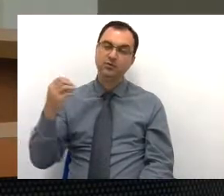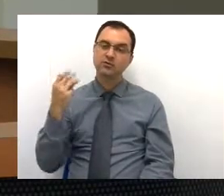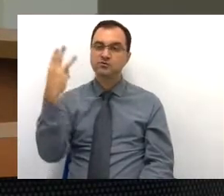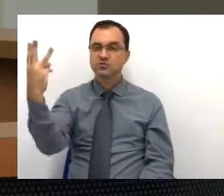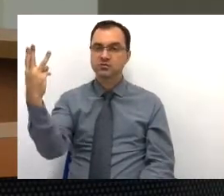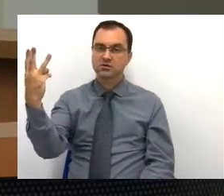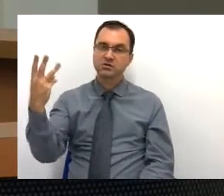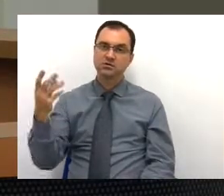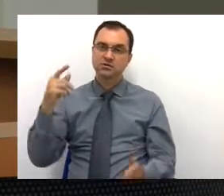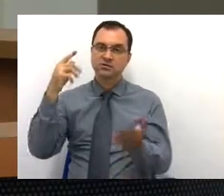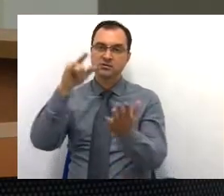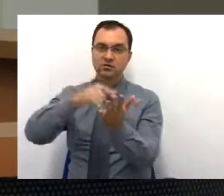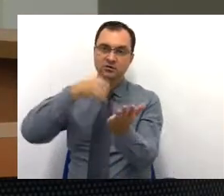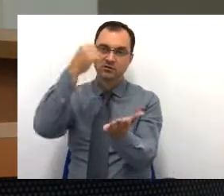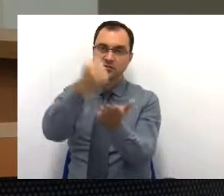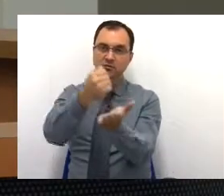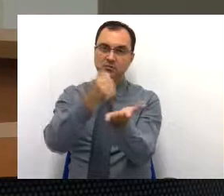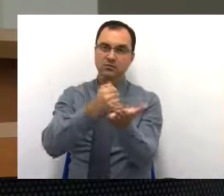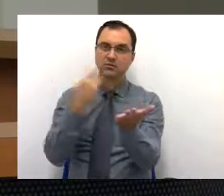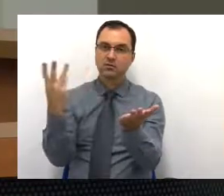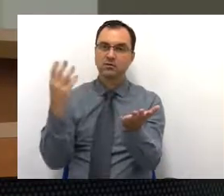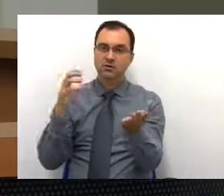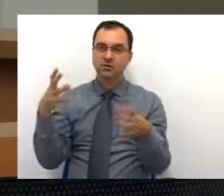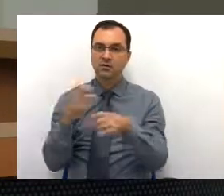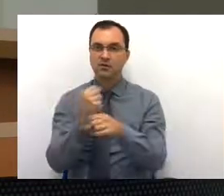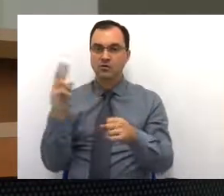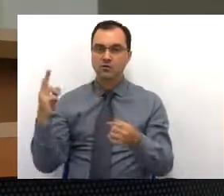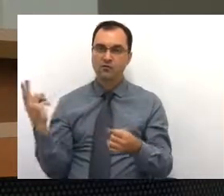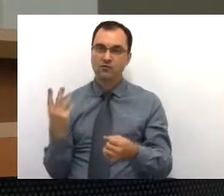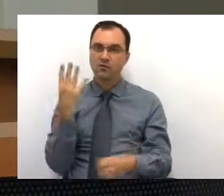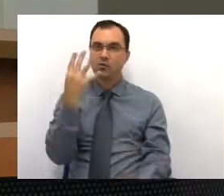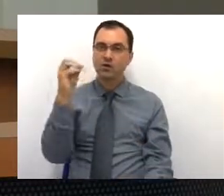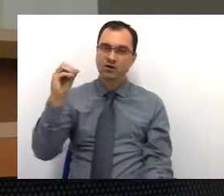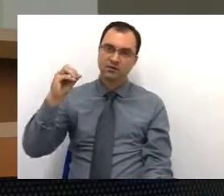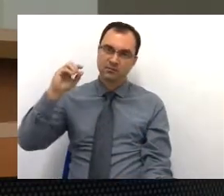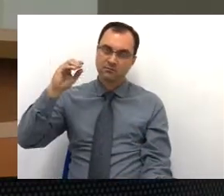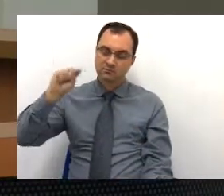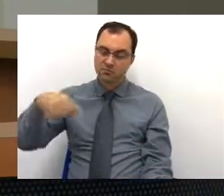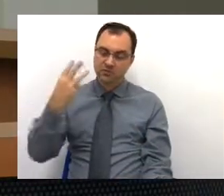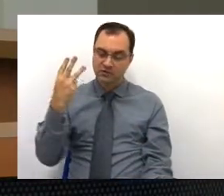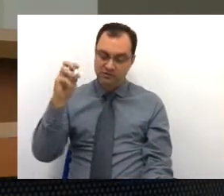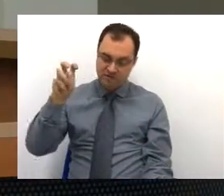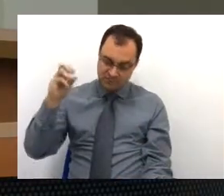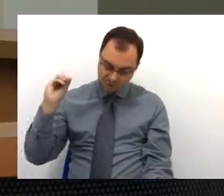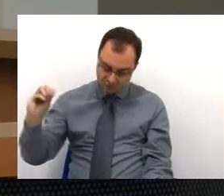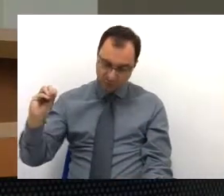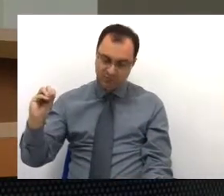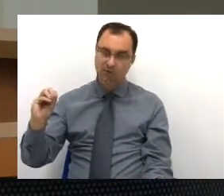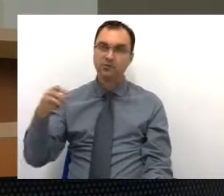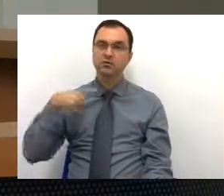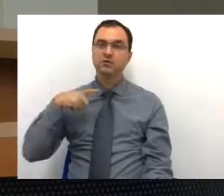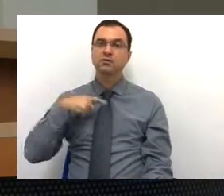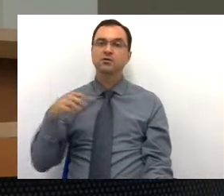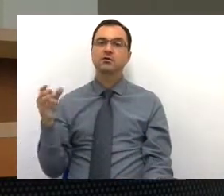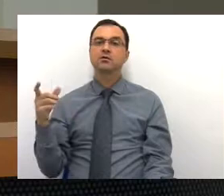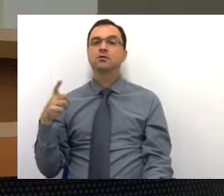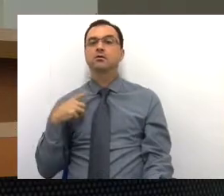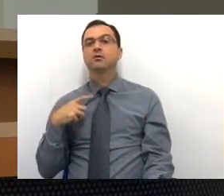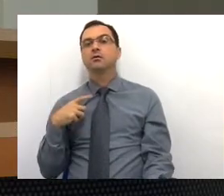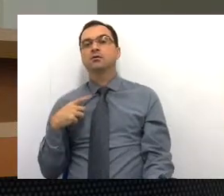contratos, temos mais um valor de 40 milhões e 350. Temos também, em relação